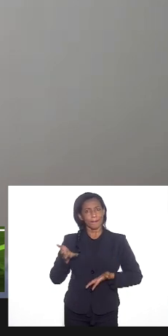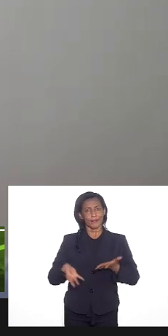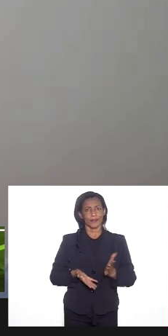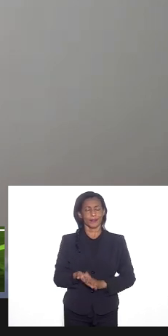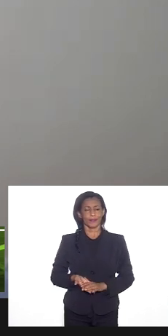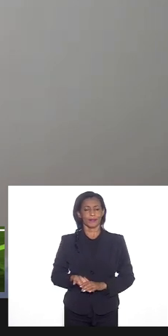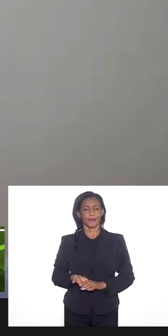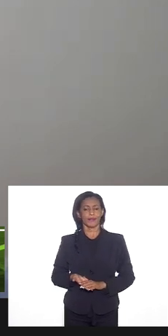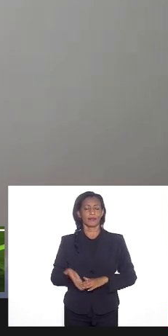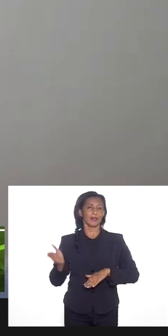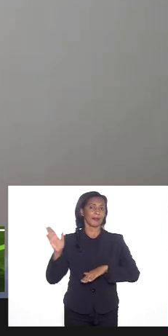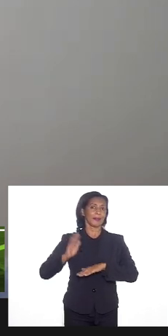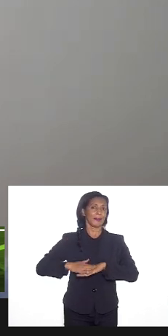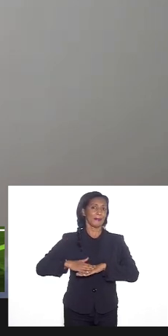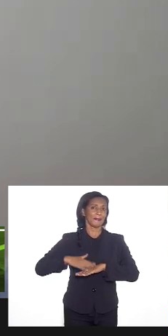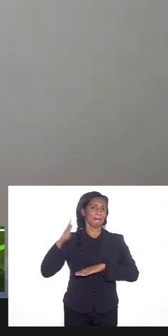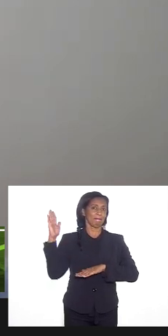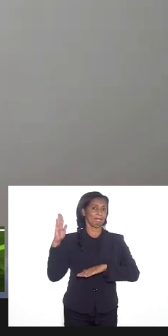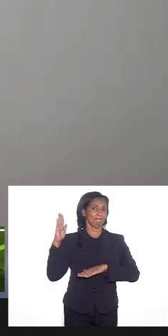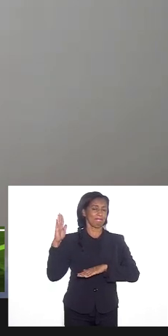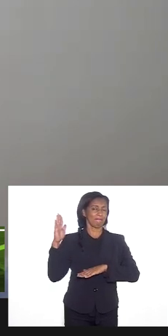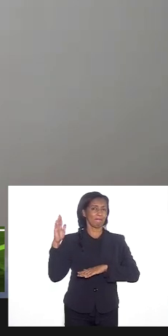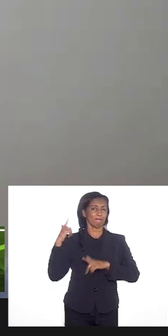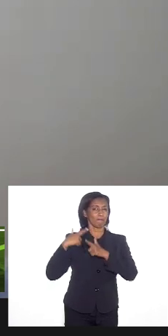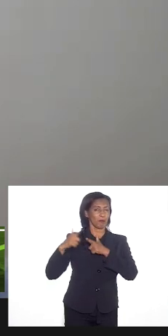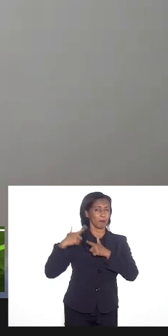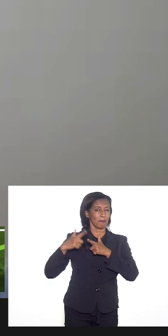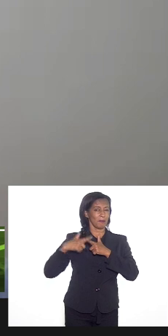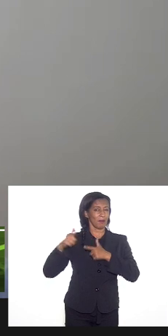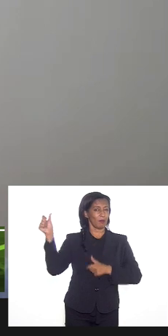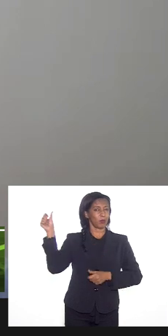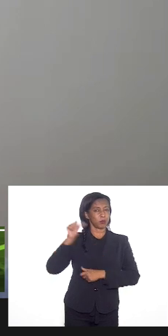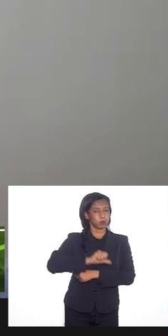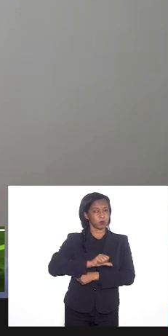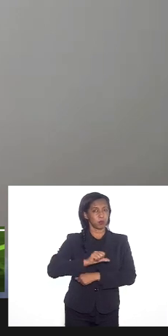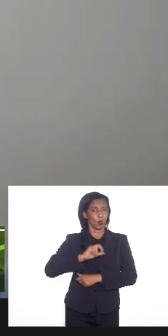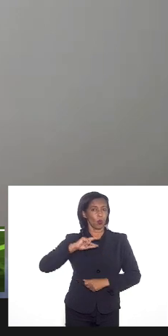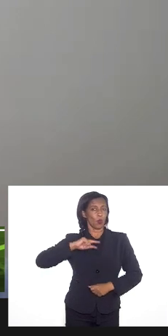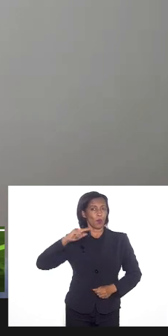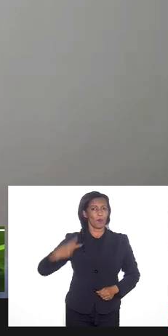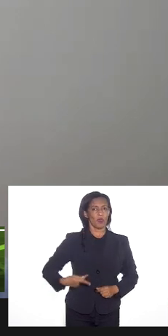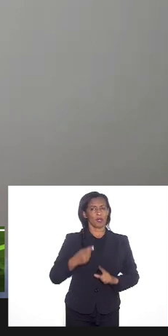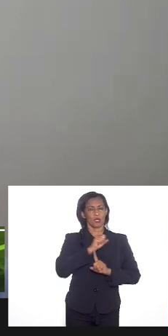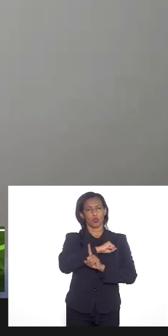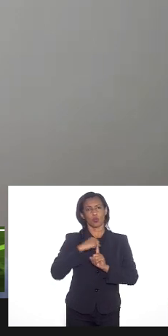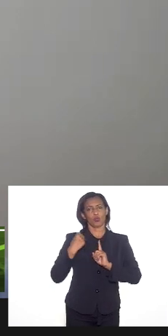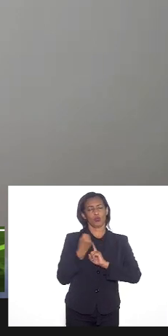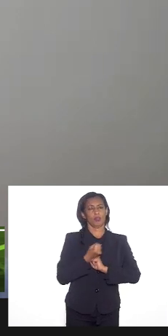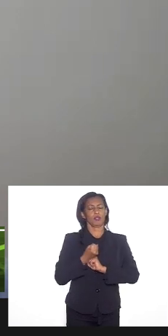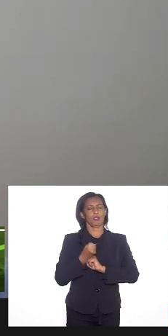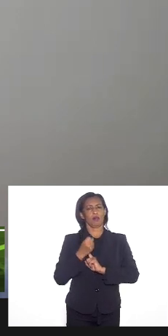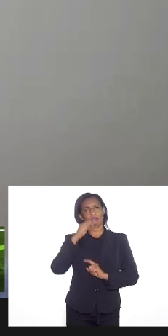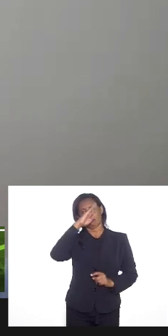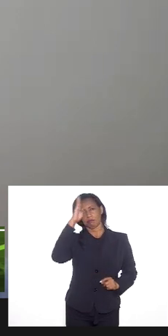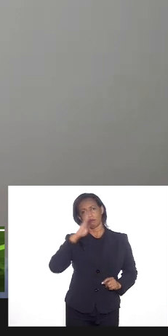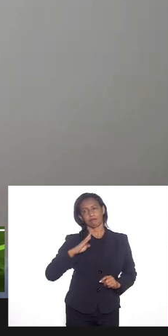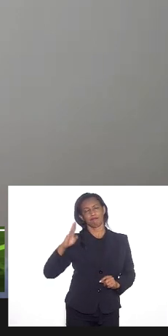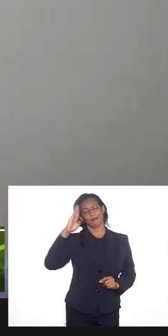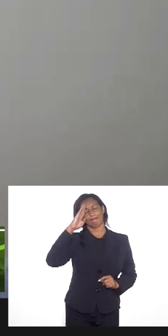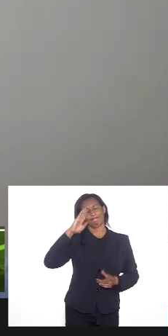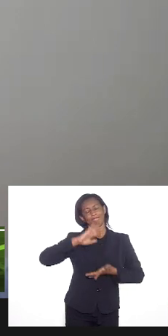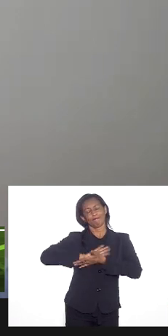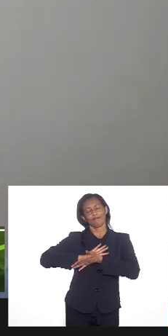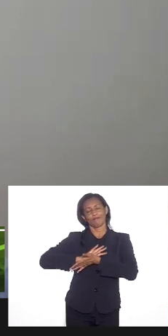do mais grave problema da convivência humana e social no Brasil que é o racismo